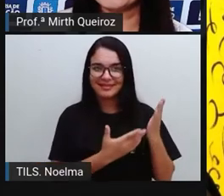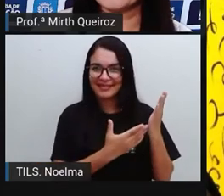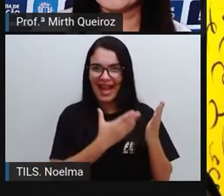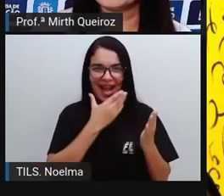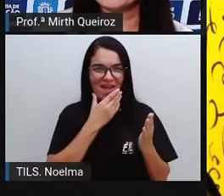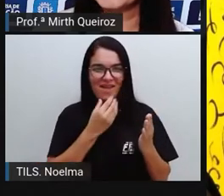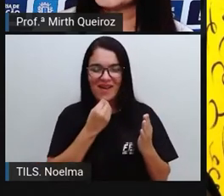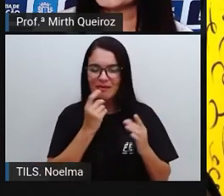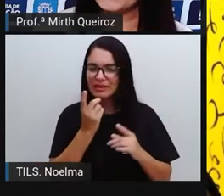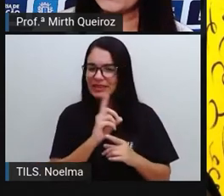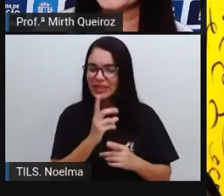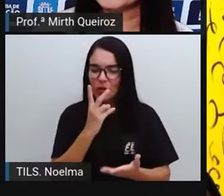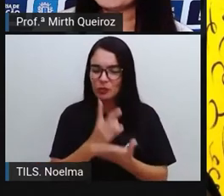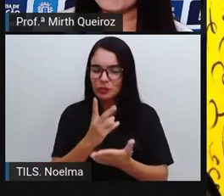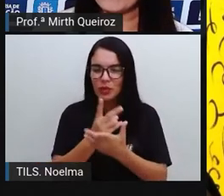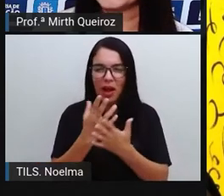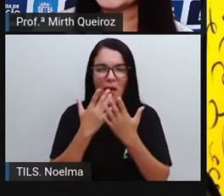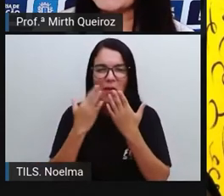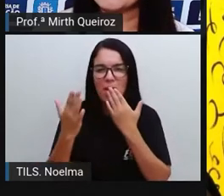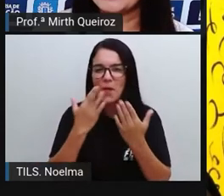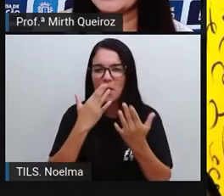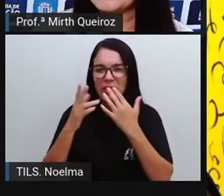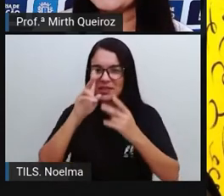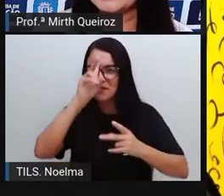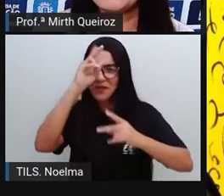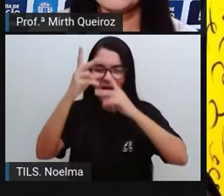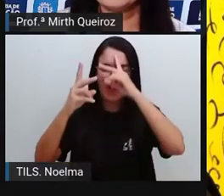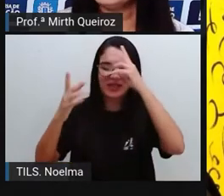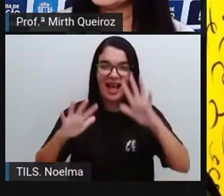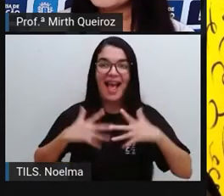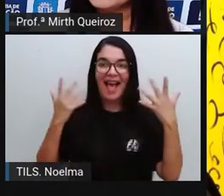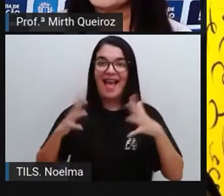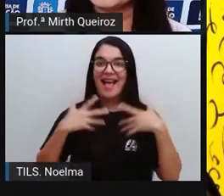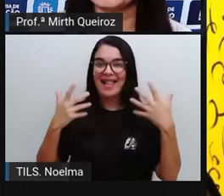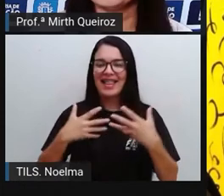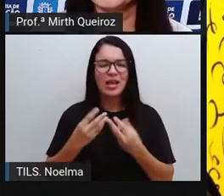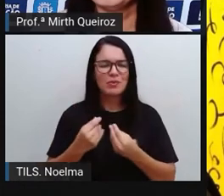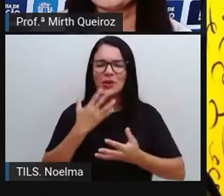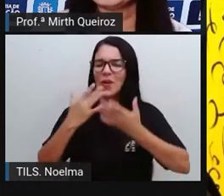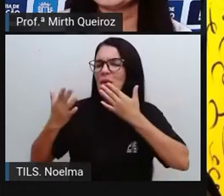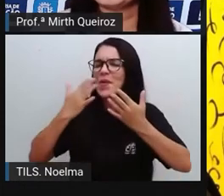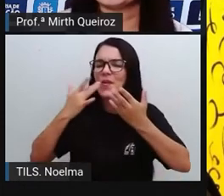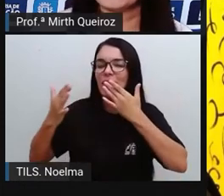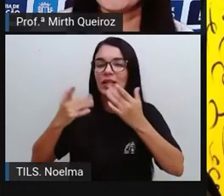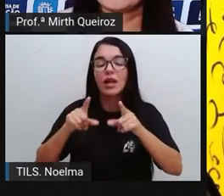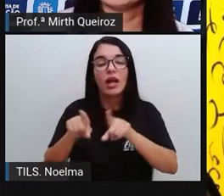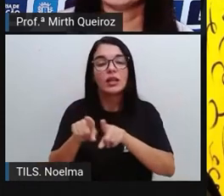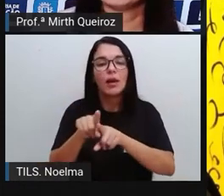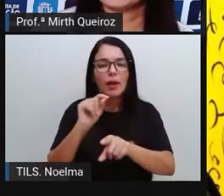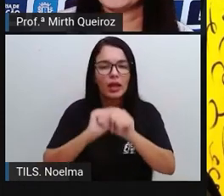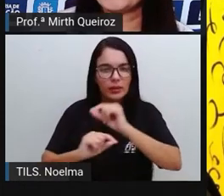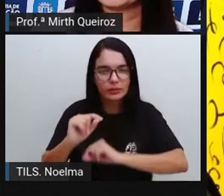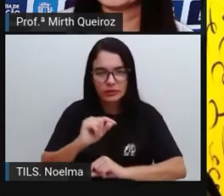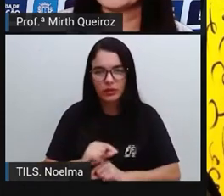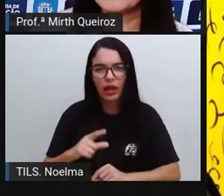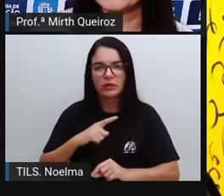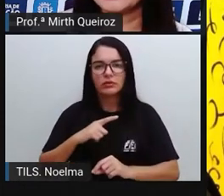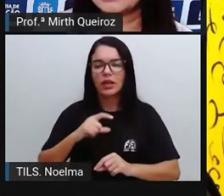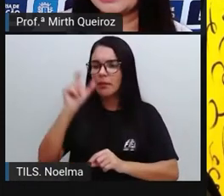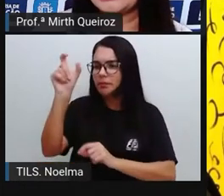Brito não, carregam muitas cores fortes, alegres, né? É muito colorido. E além disso, os